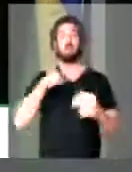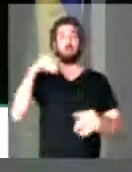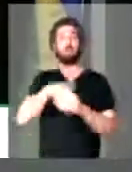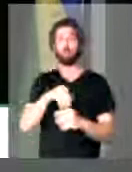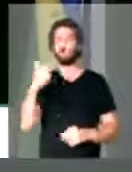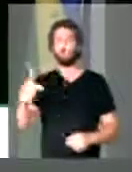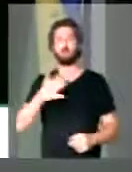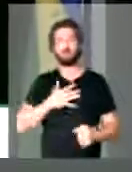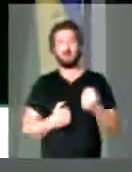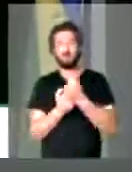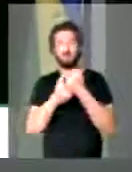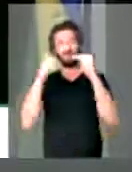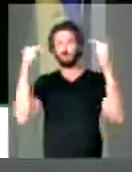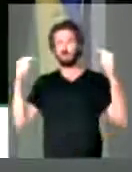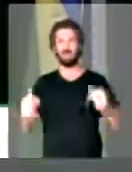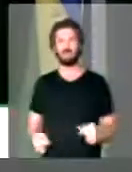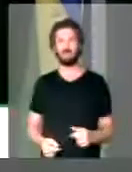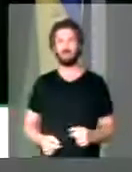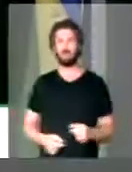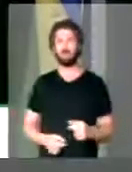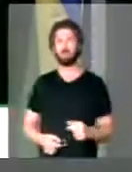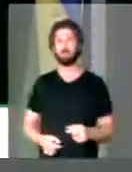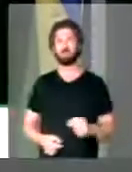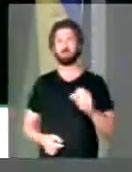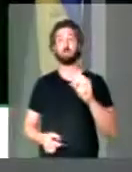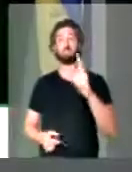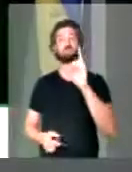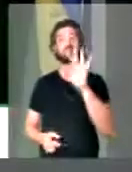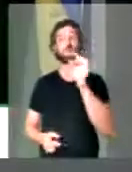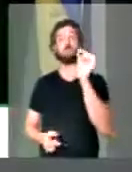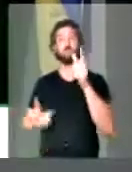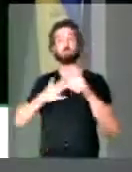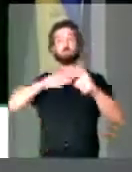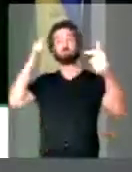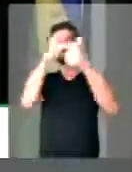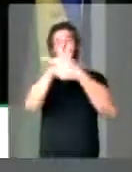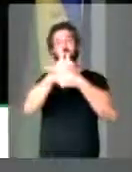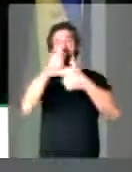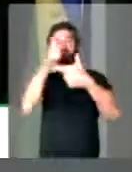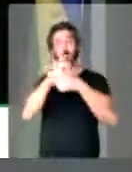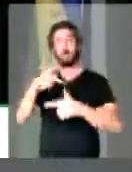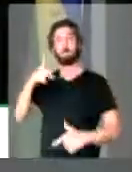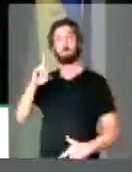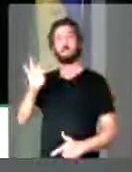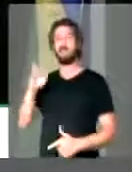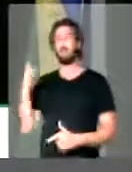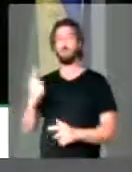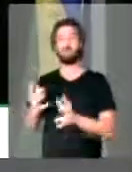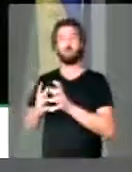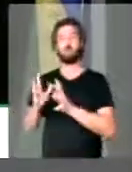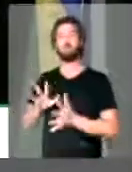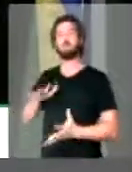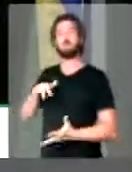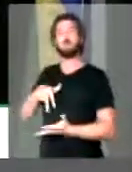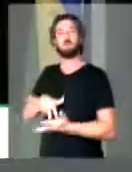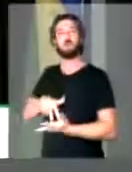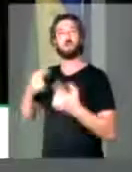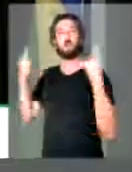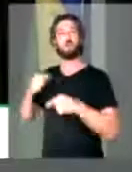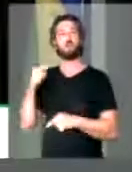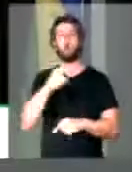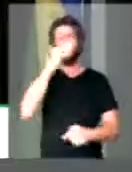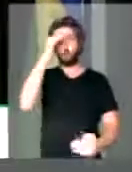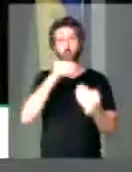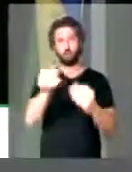voto, não tem meu apoio. Não, só tem as minhas críticas. O PDT se levanta e não concorda com isso.